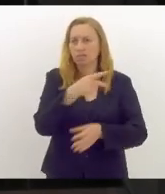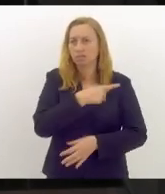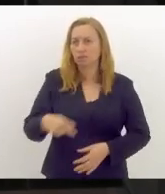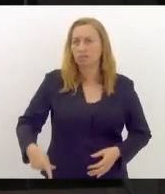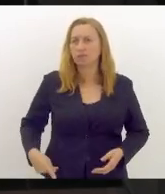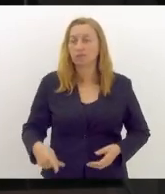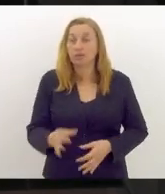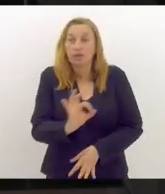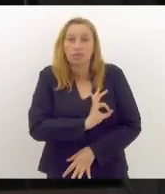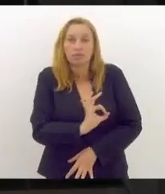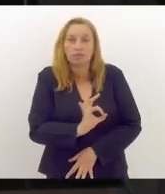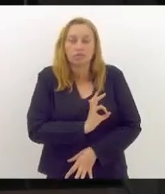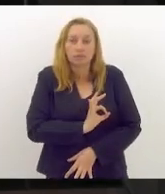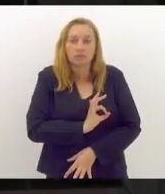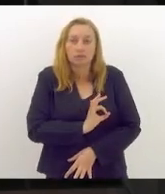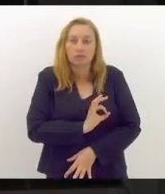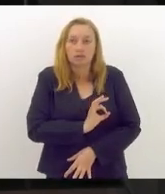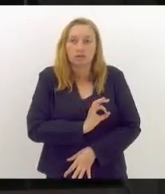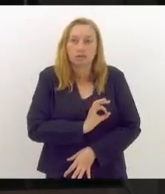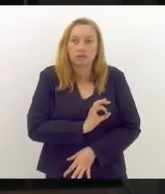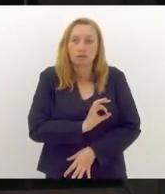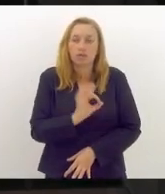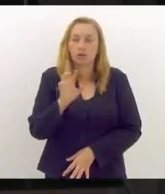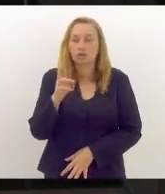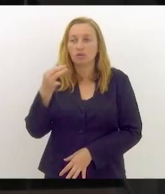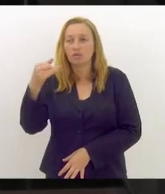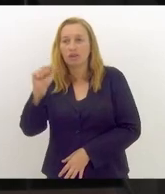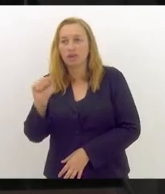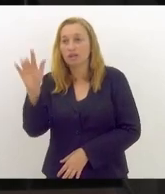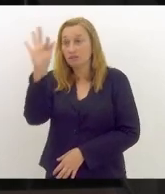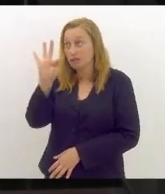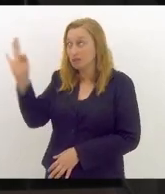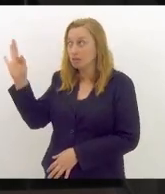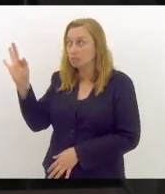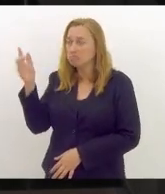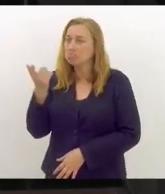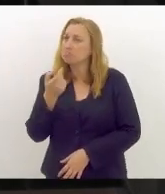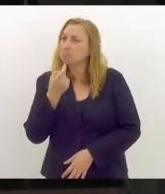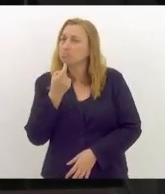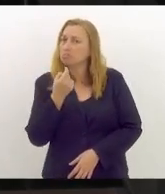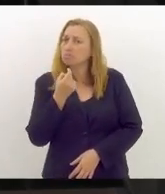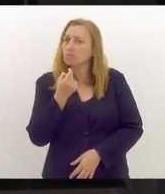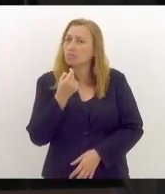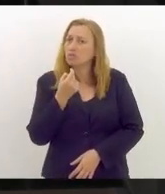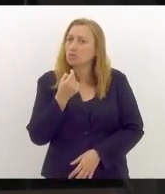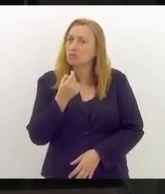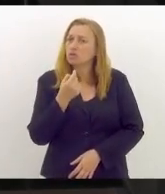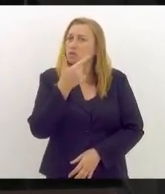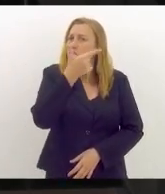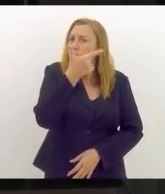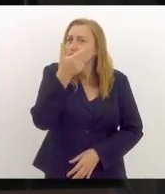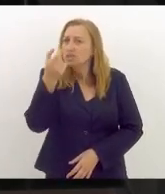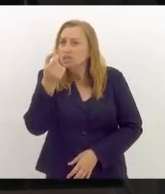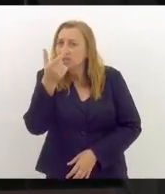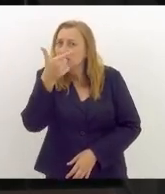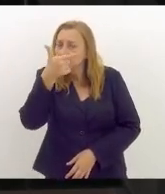a polícia rodoviária federal, salvo errores de memória, fez 280